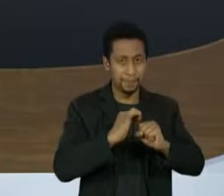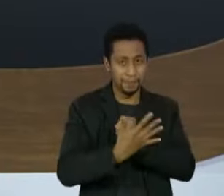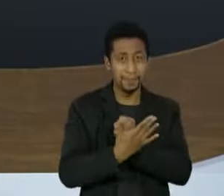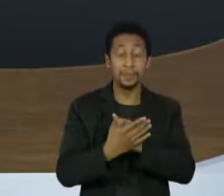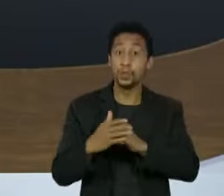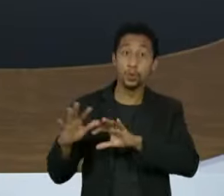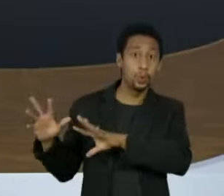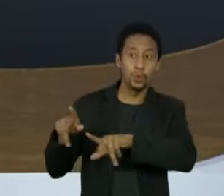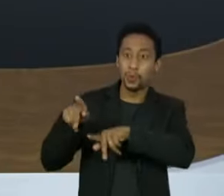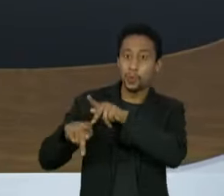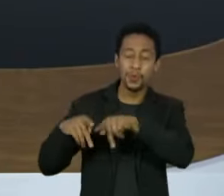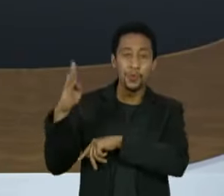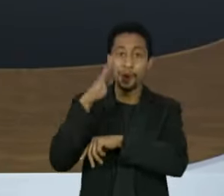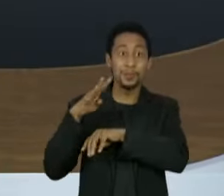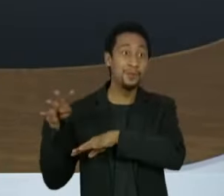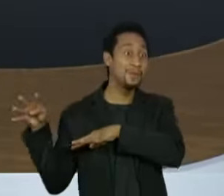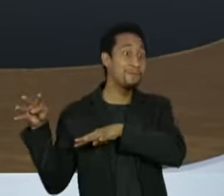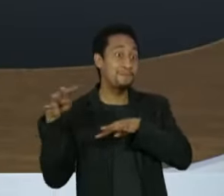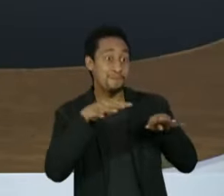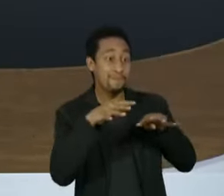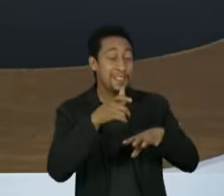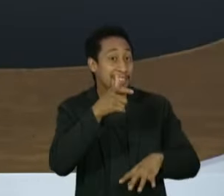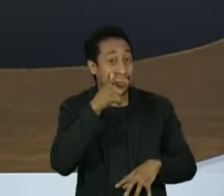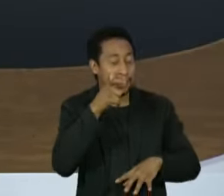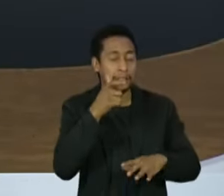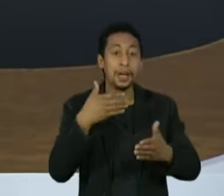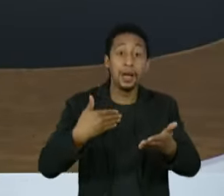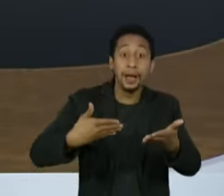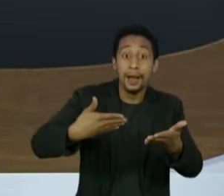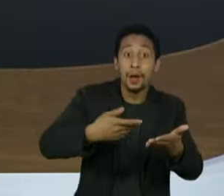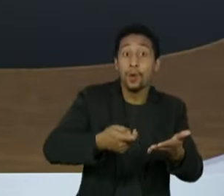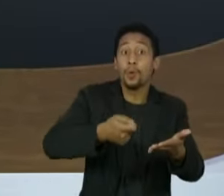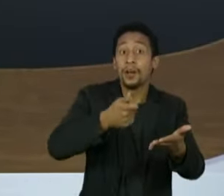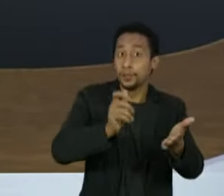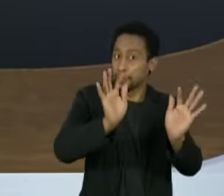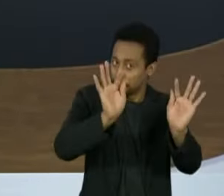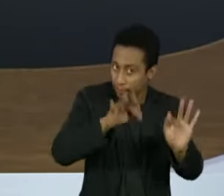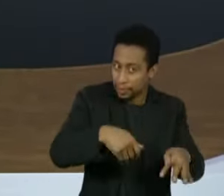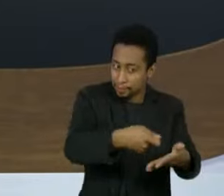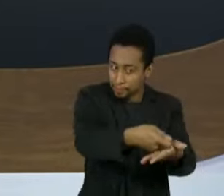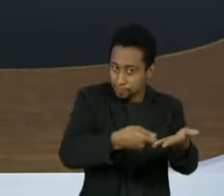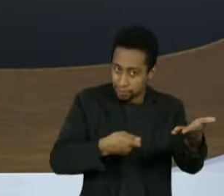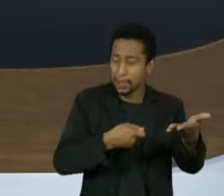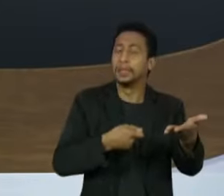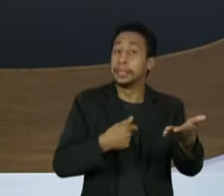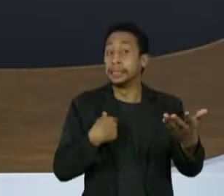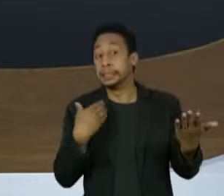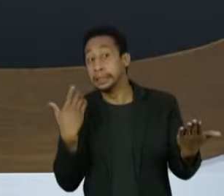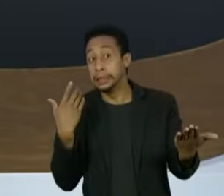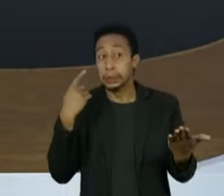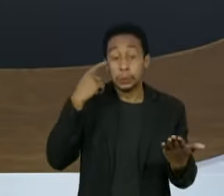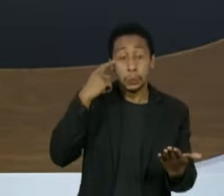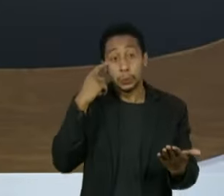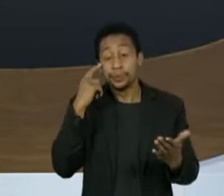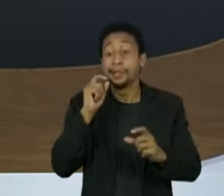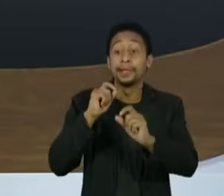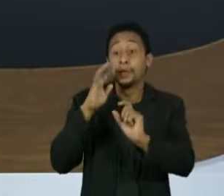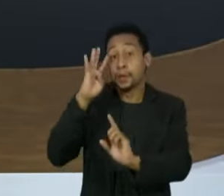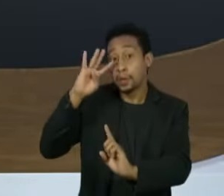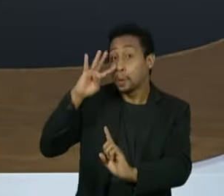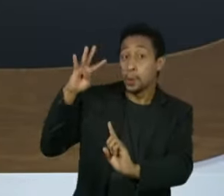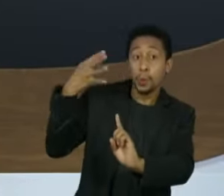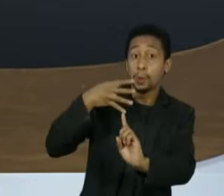que ela se encaminha para o seu desfecho, restam dúvidas quanto ao indiciamento de alguns personagens e começam a